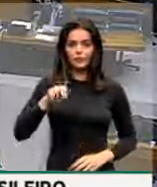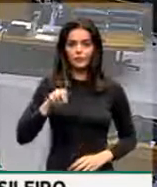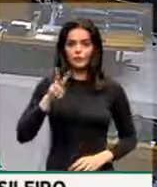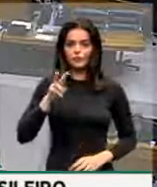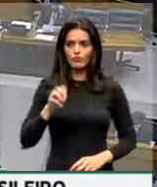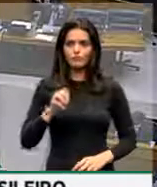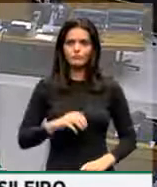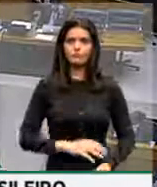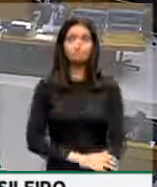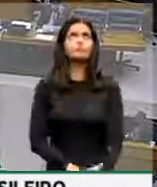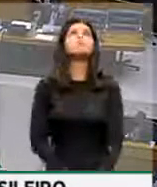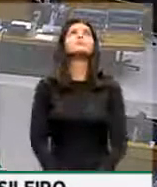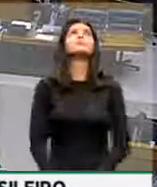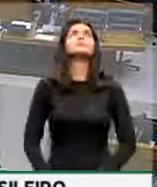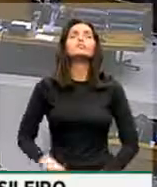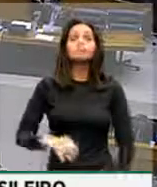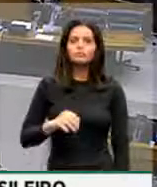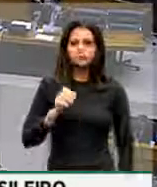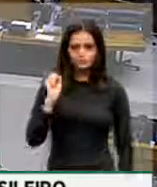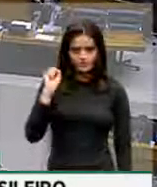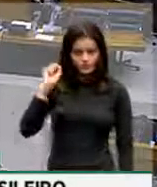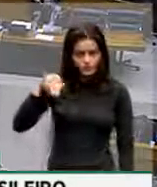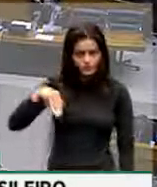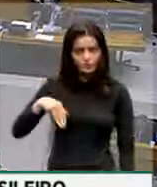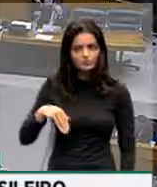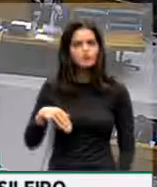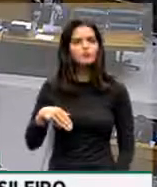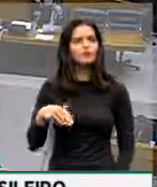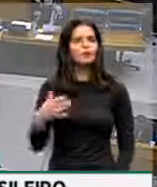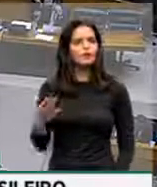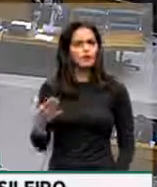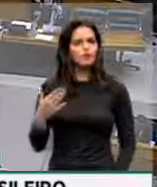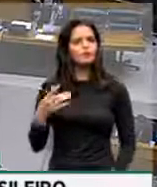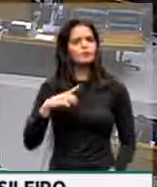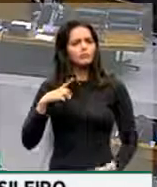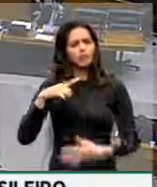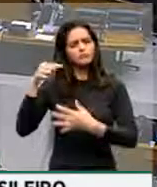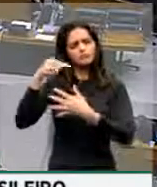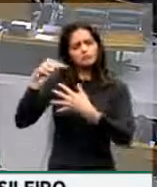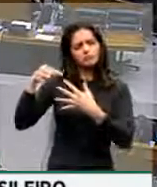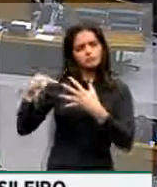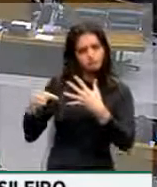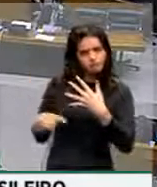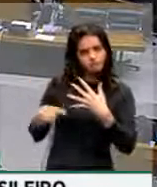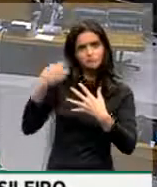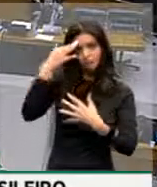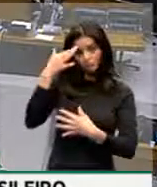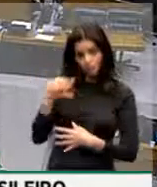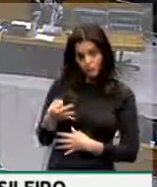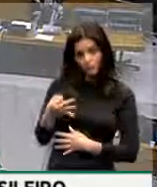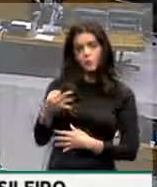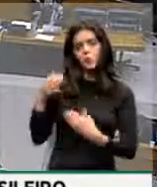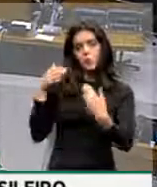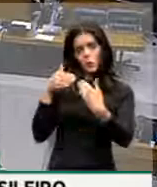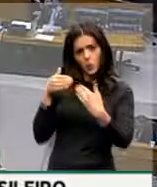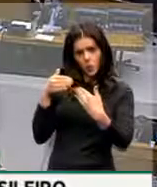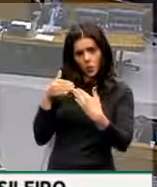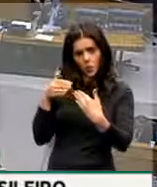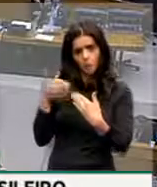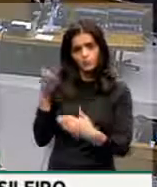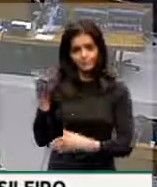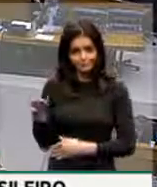O novo orienta sim a emenda, entende os pontos trazidos aqui pelo autor da emenda, concorda com a questão